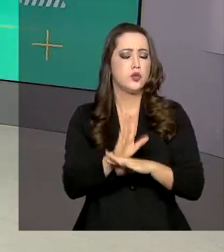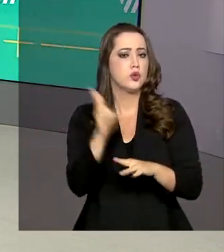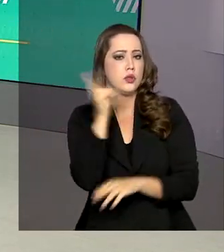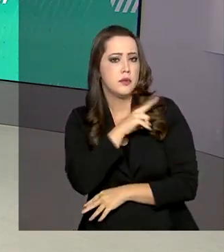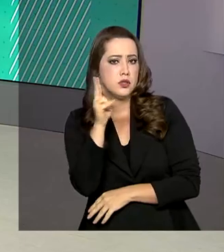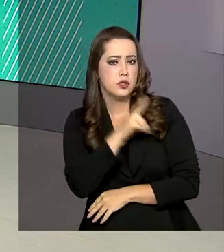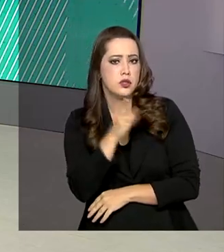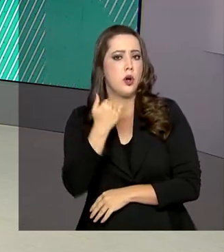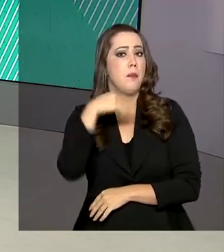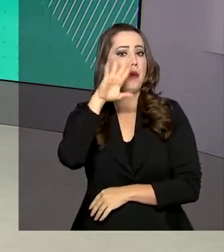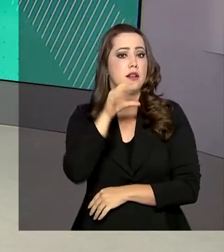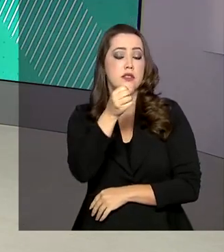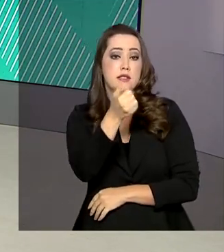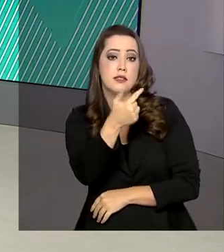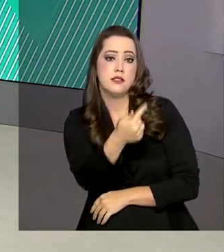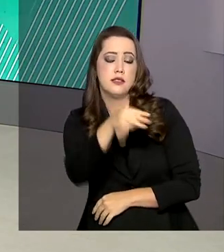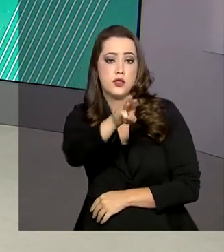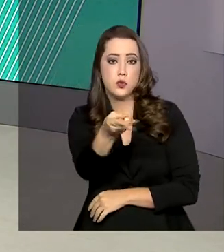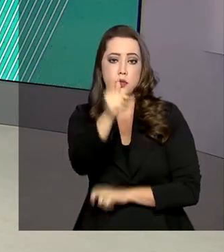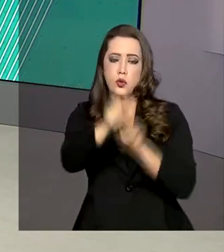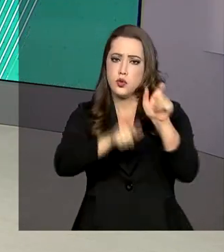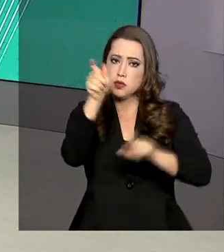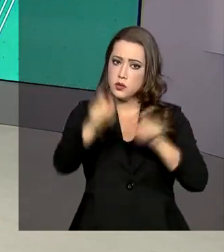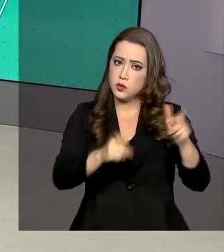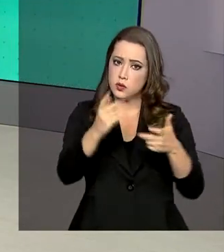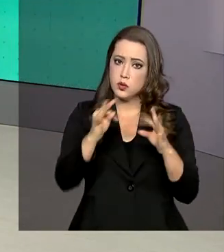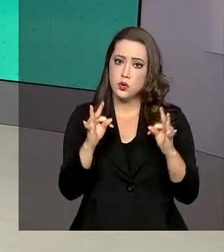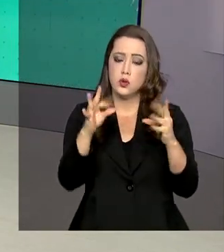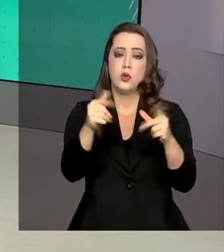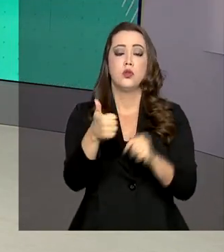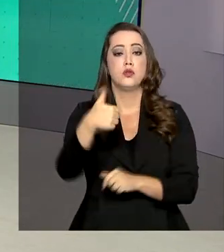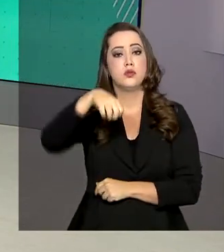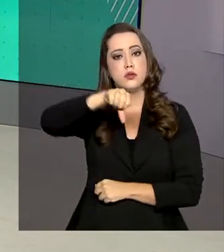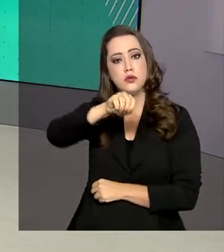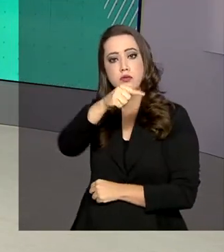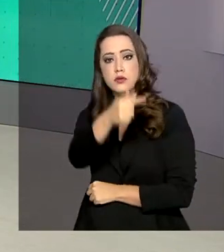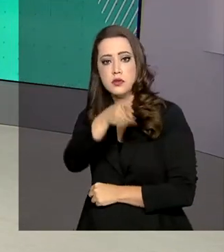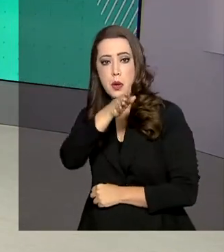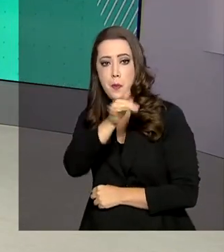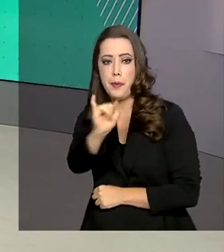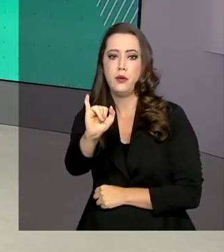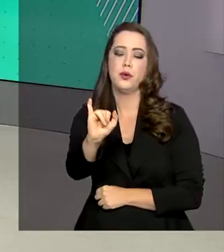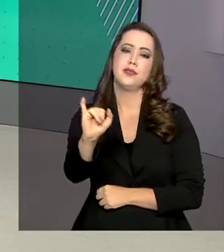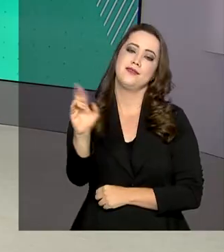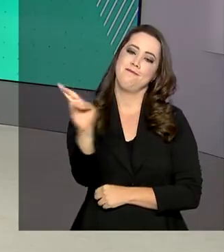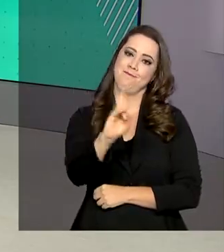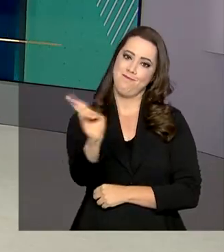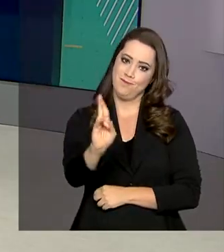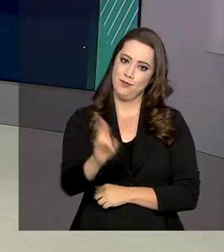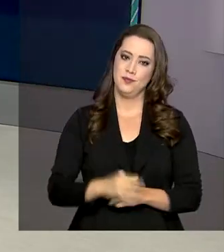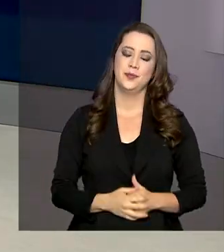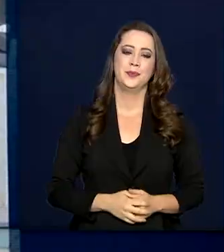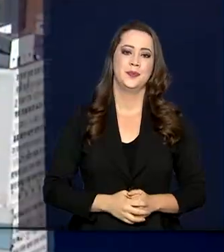alcançou mais de 67 milhões de beneficiários, num total de R 197,5 bilhões.